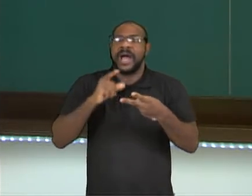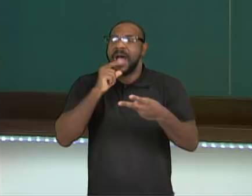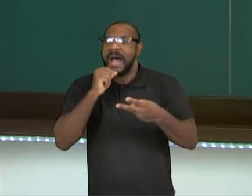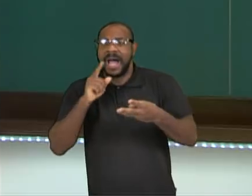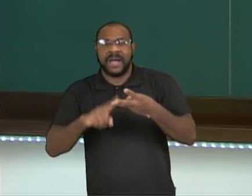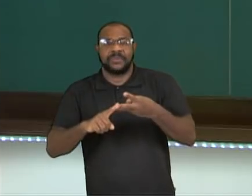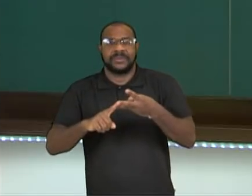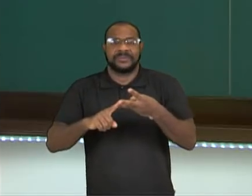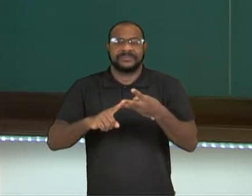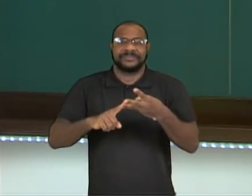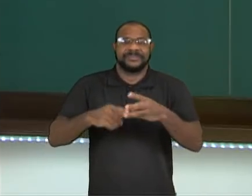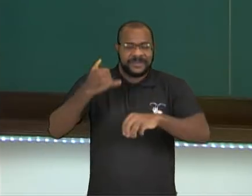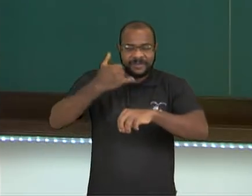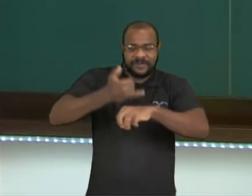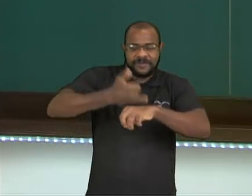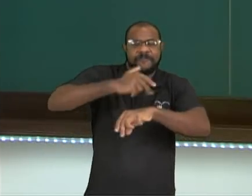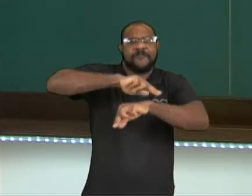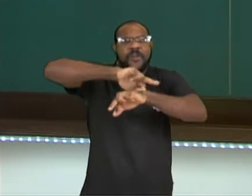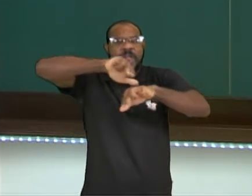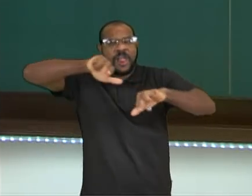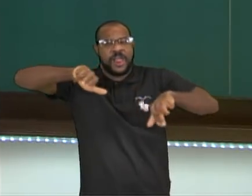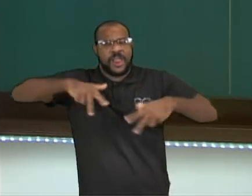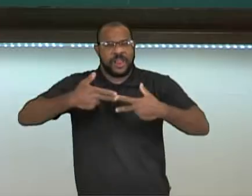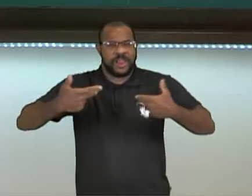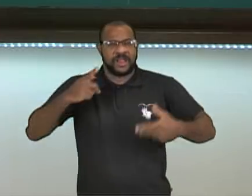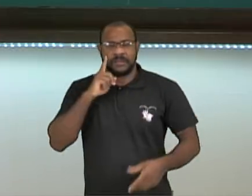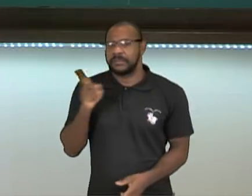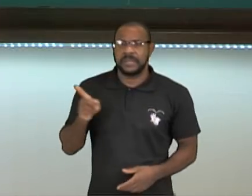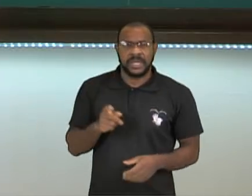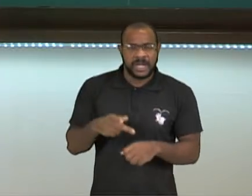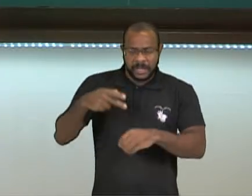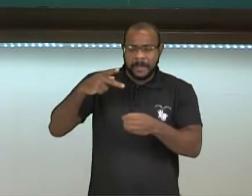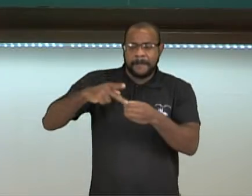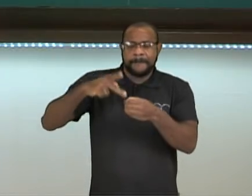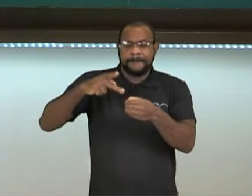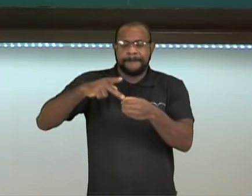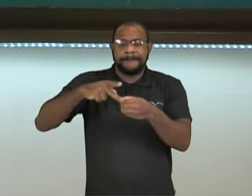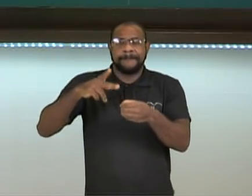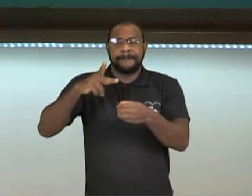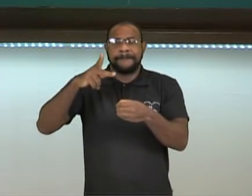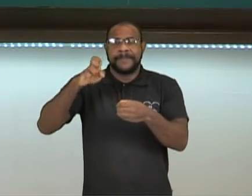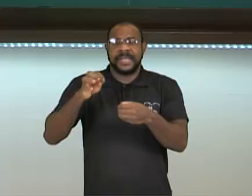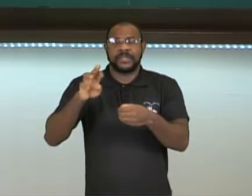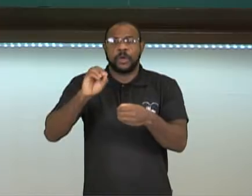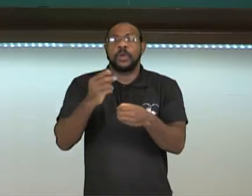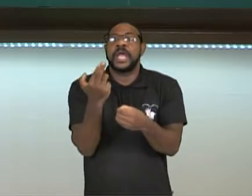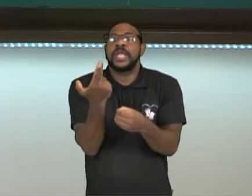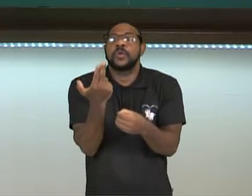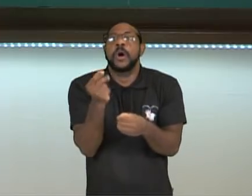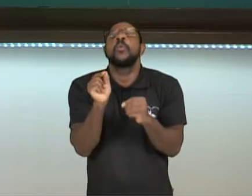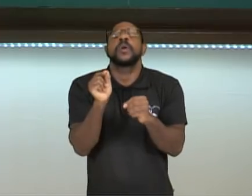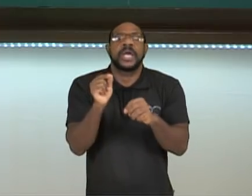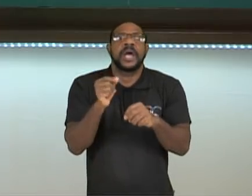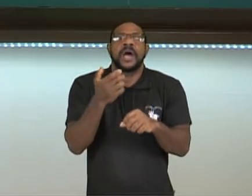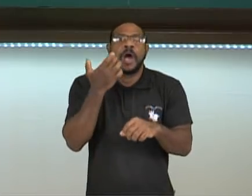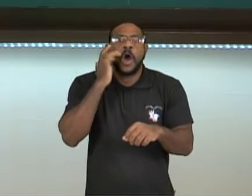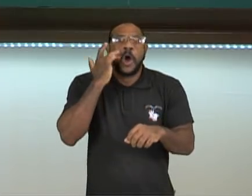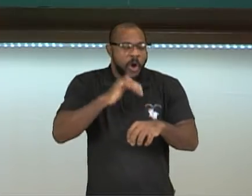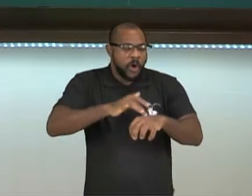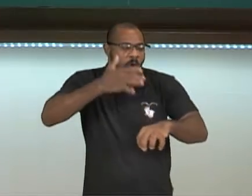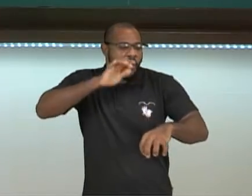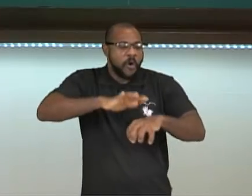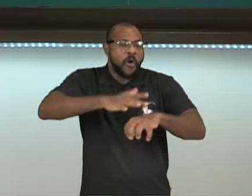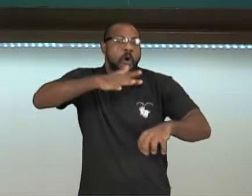minérios e expansão de fronteiras. O petróleo é considerado ouro negro. Então, todo mundo que usa